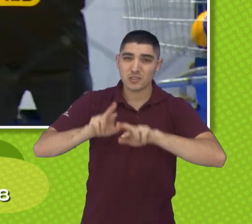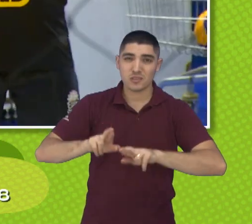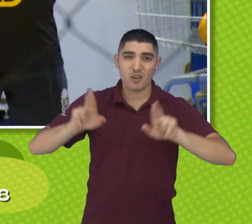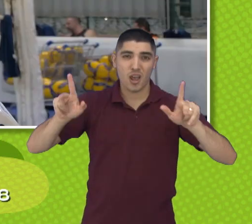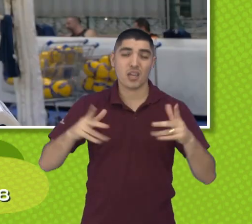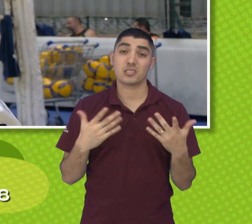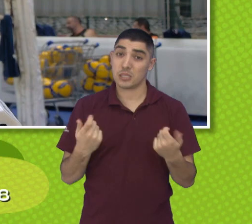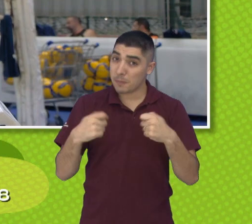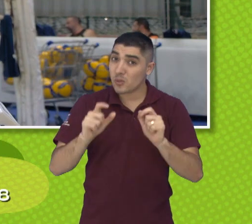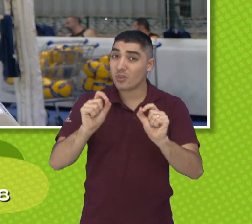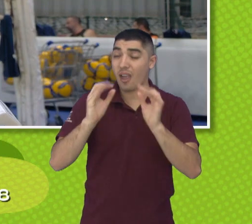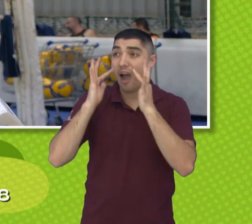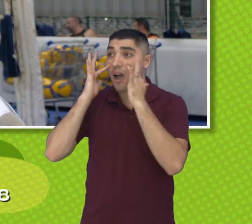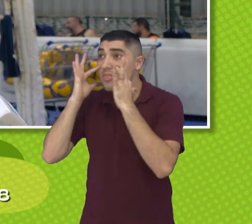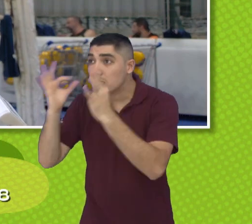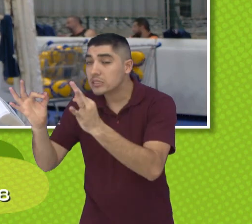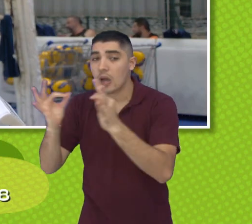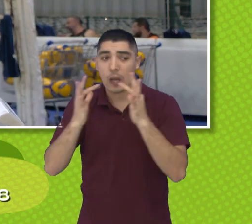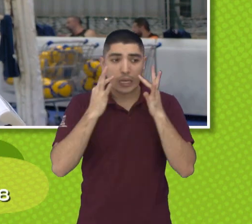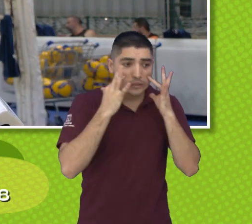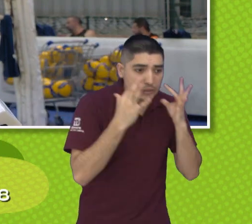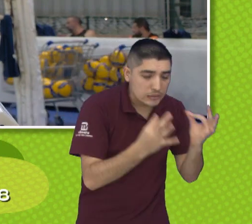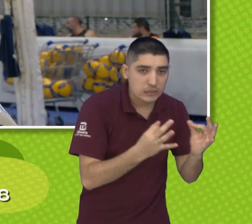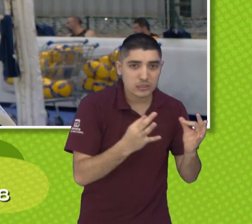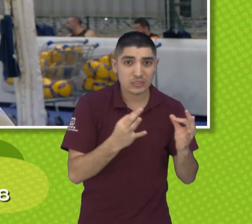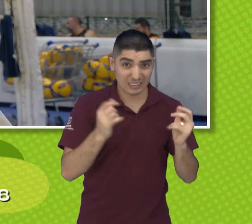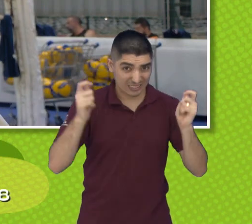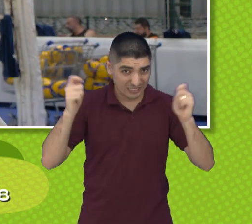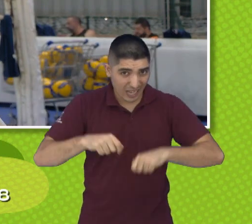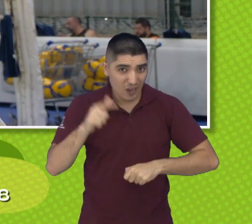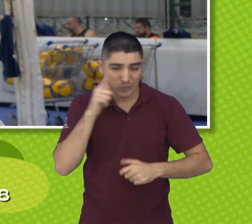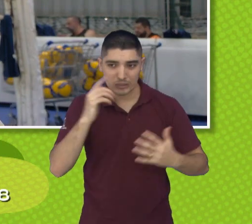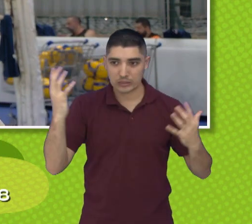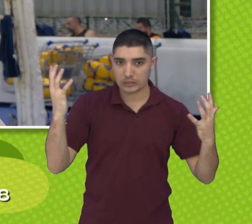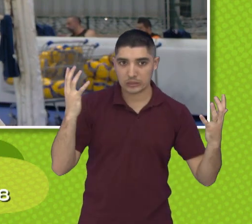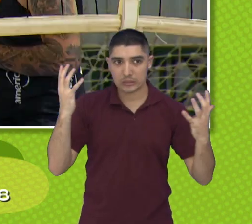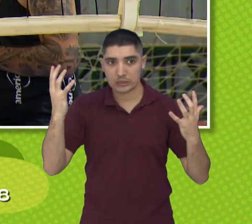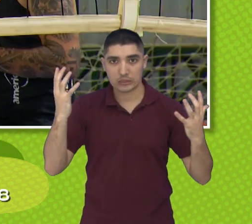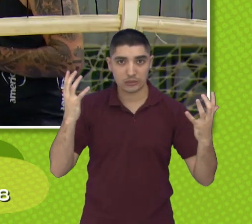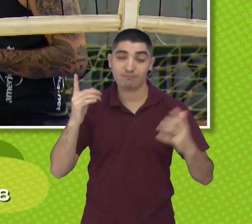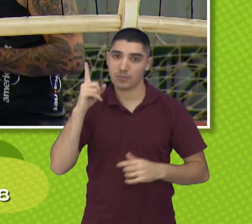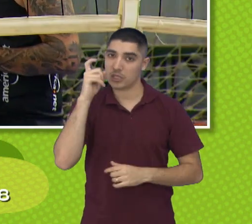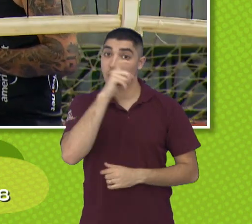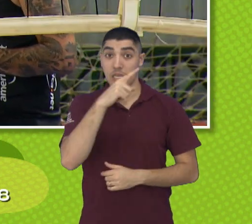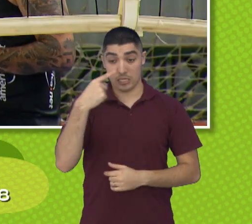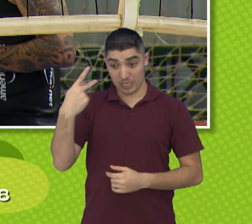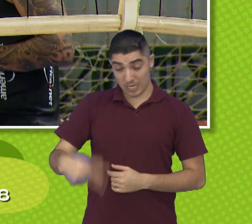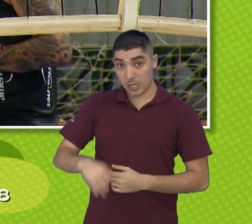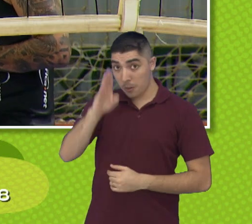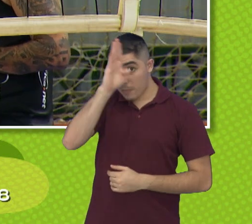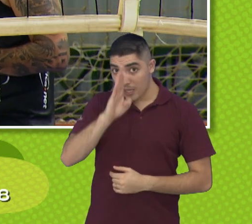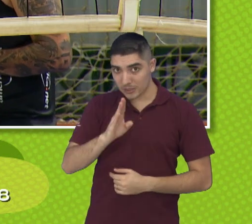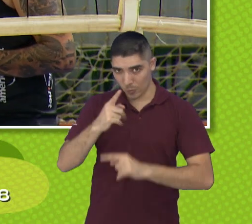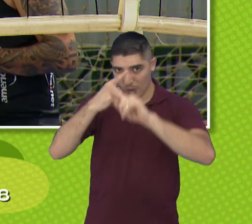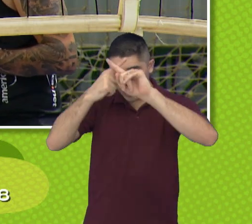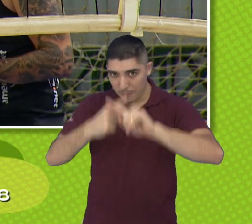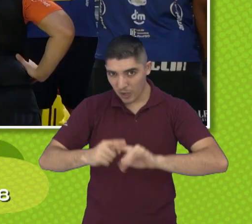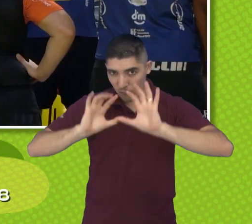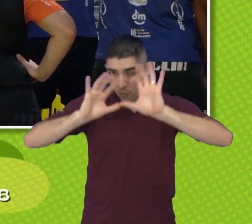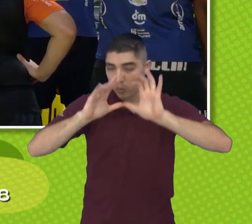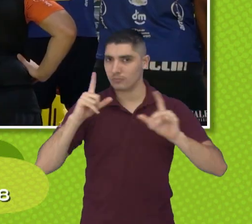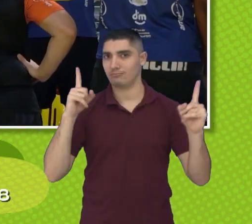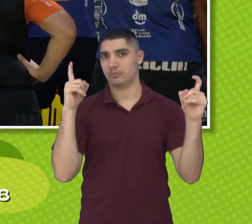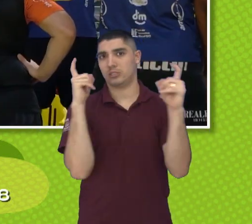atenção, muita atenção nos dois e a Liga Nacional aqui do Brasil é um campeonato muito difícil, né? Então teria que ter uma